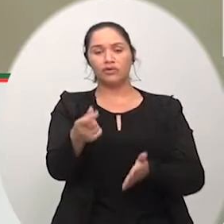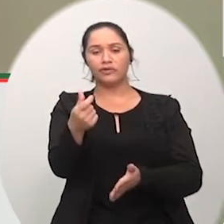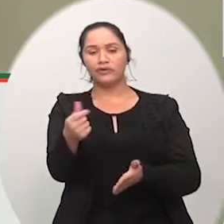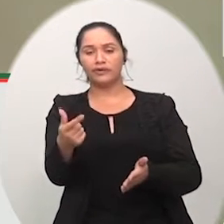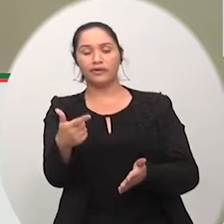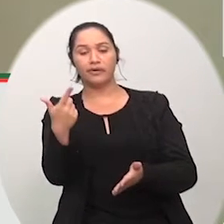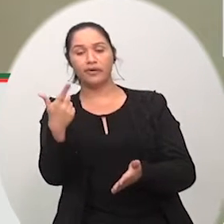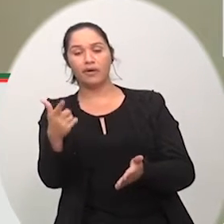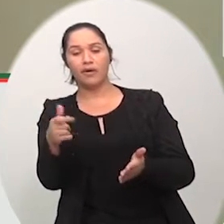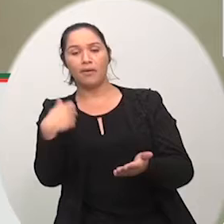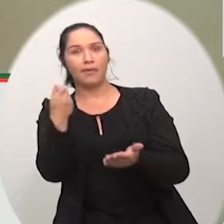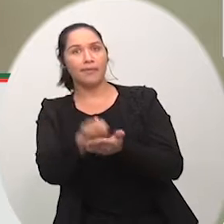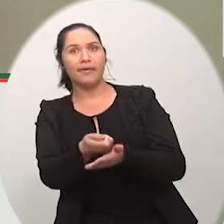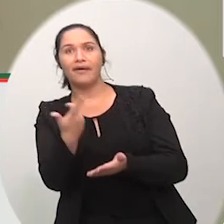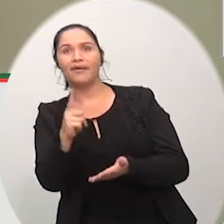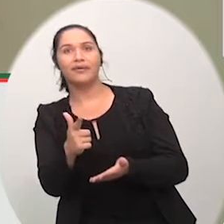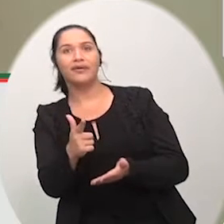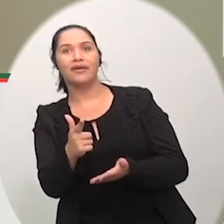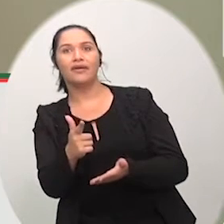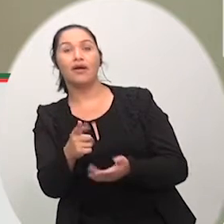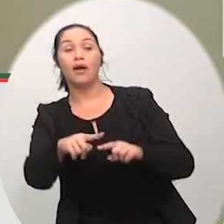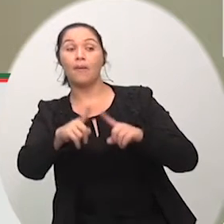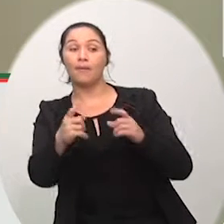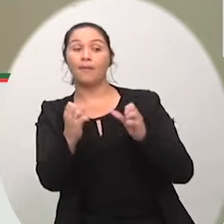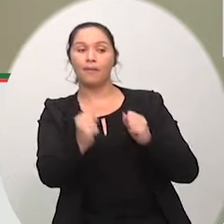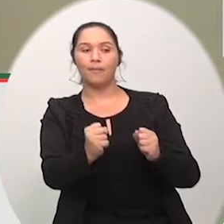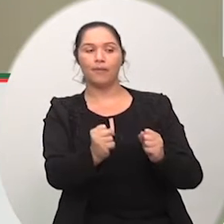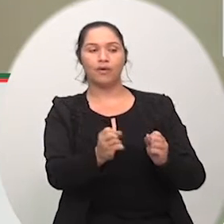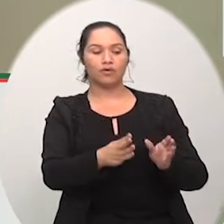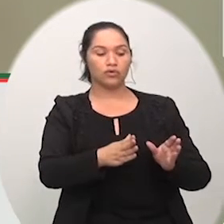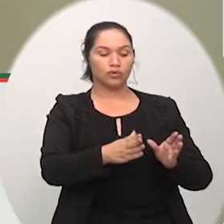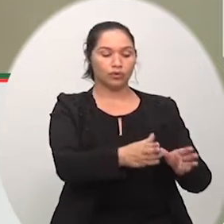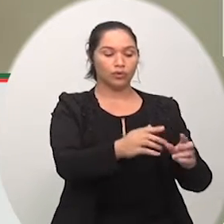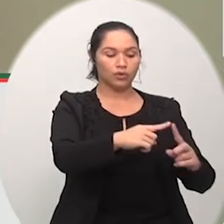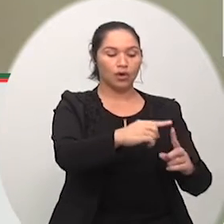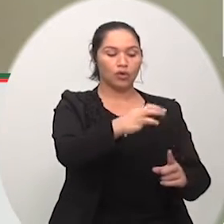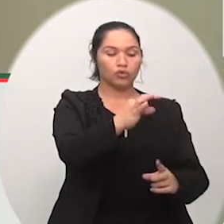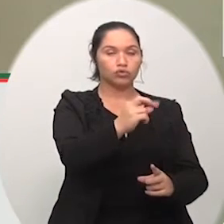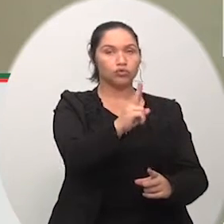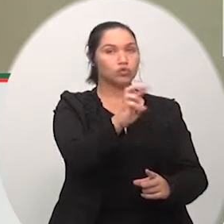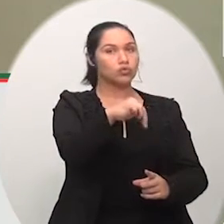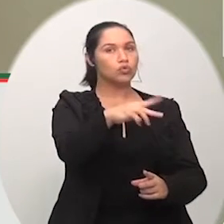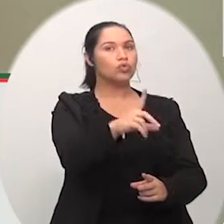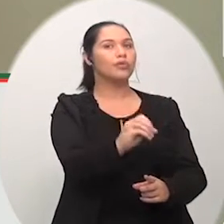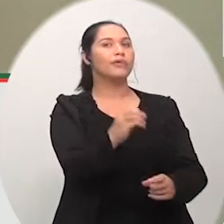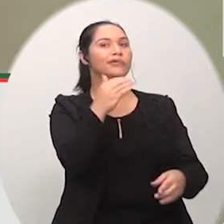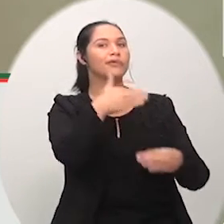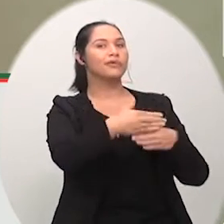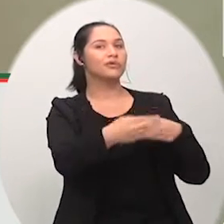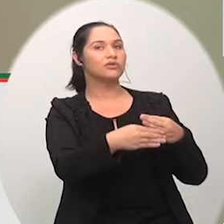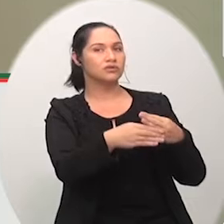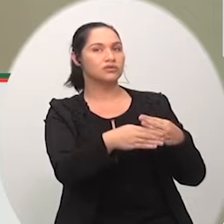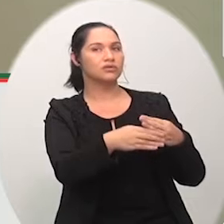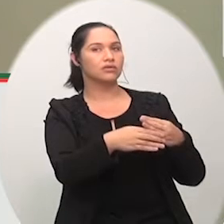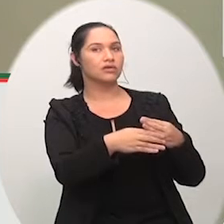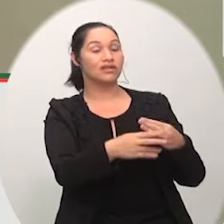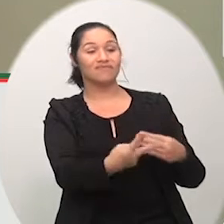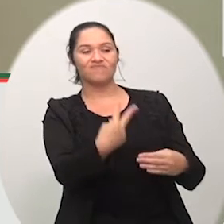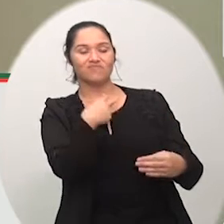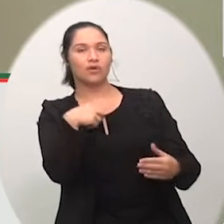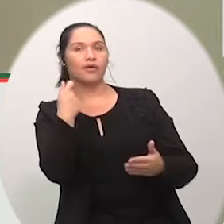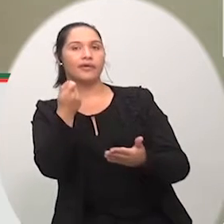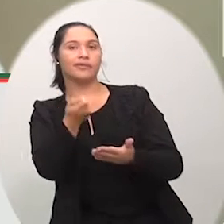E quantos e quantos outros que tiveram, e que não tinham condições que a gente ia ir lá, negociar, coisa parecida.